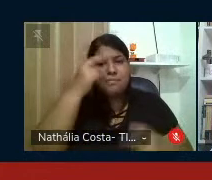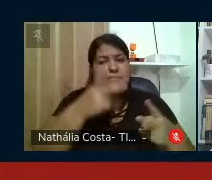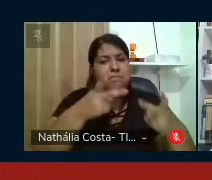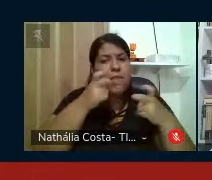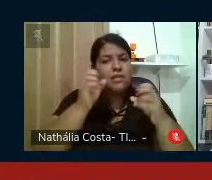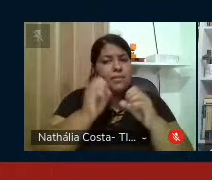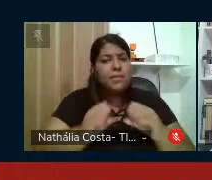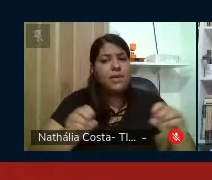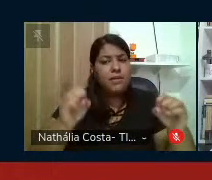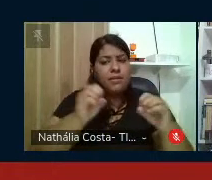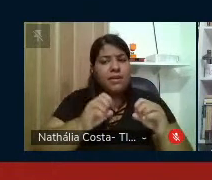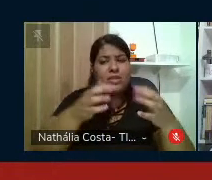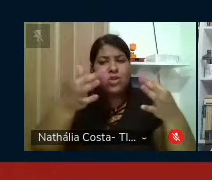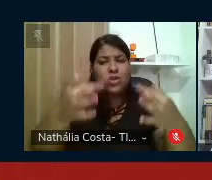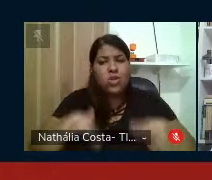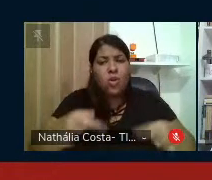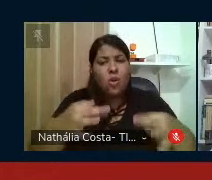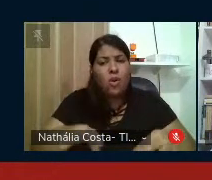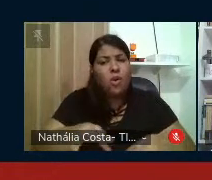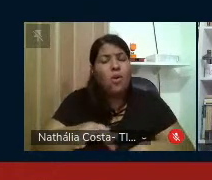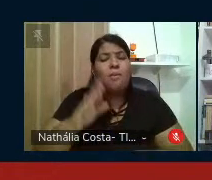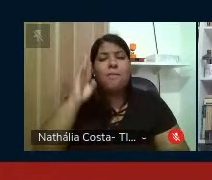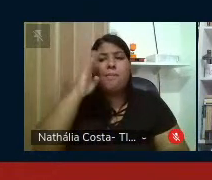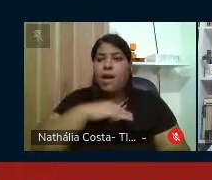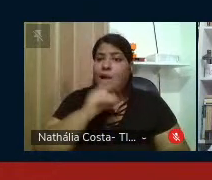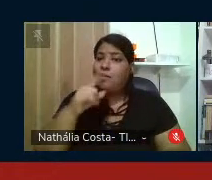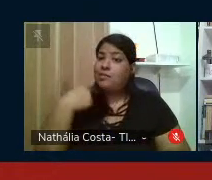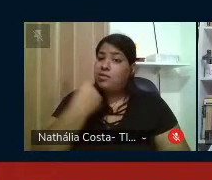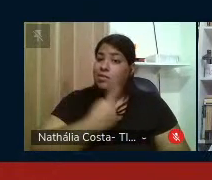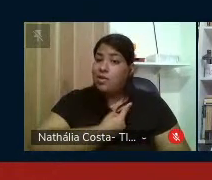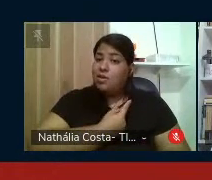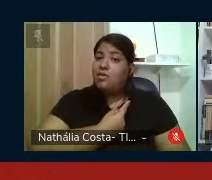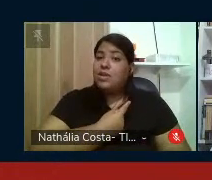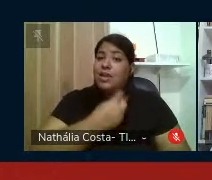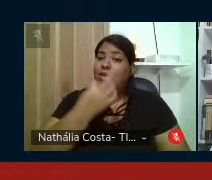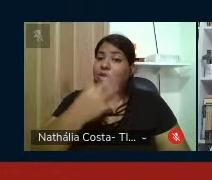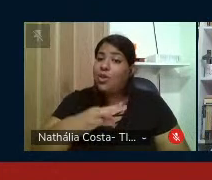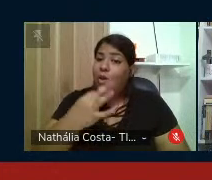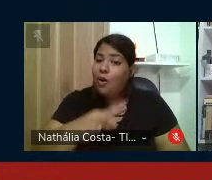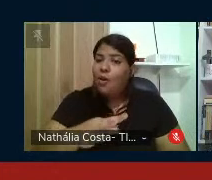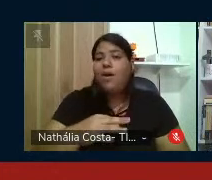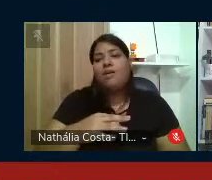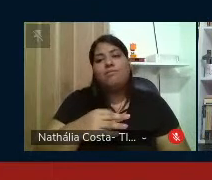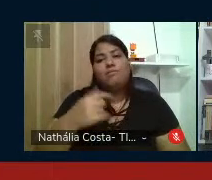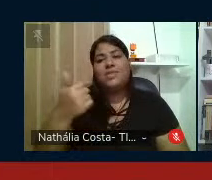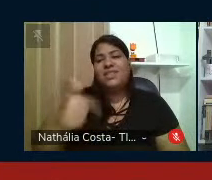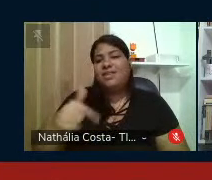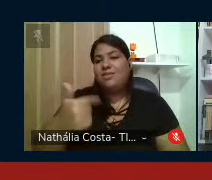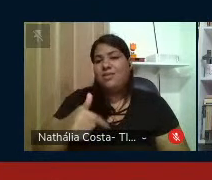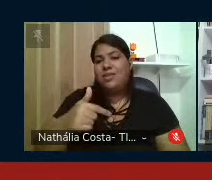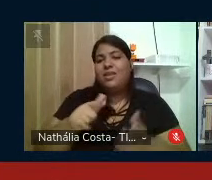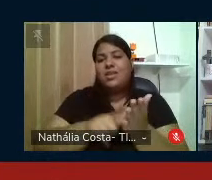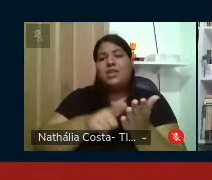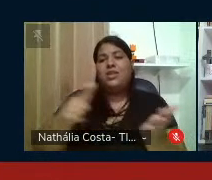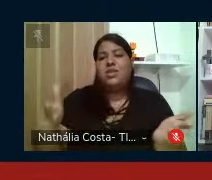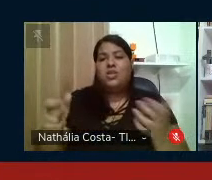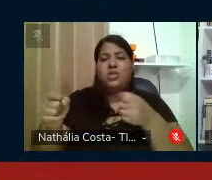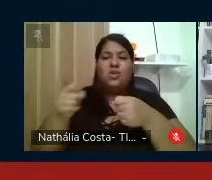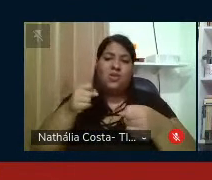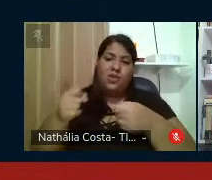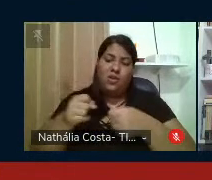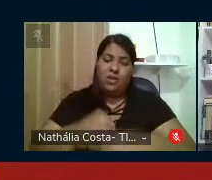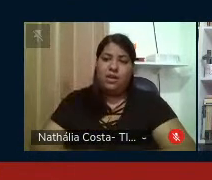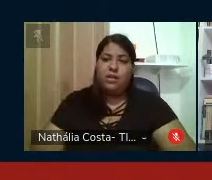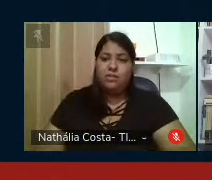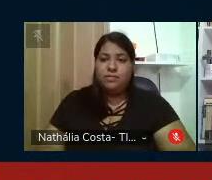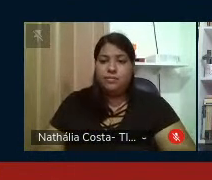dor que era o seu mal, a dor da gente não sai no jornal. Então, eu queria, então, partir dessa